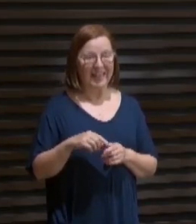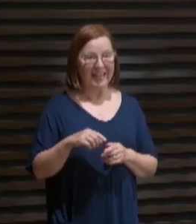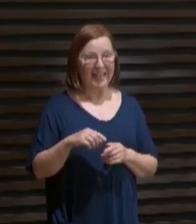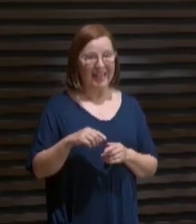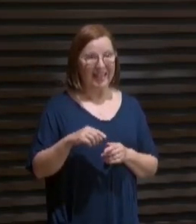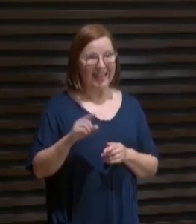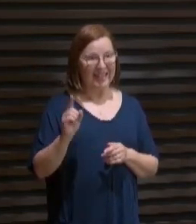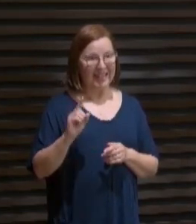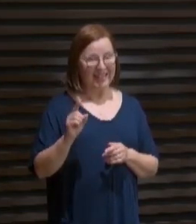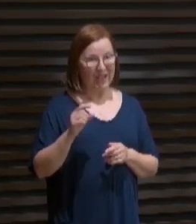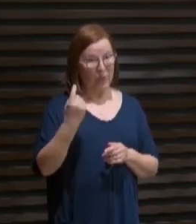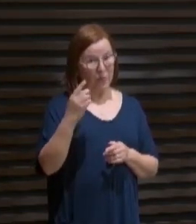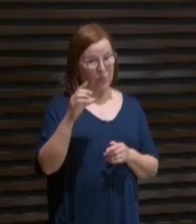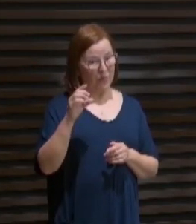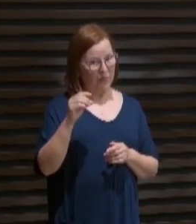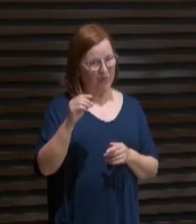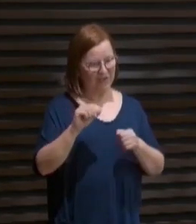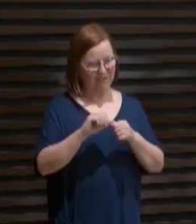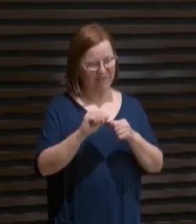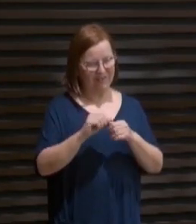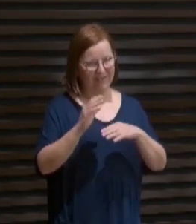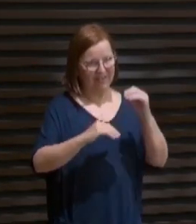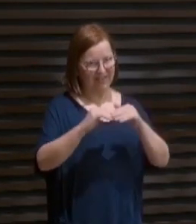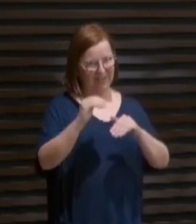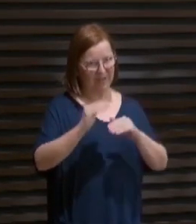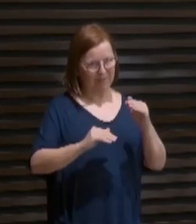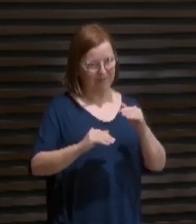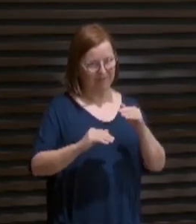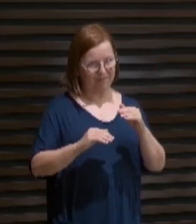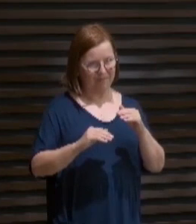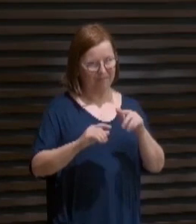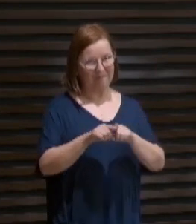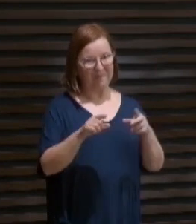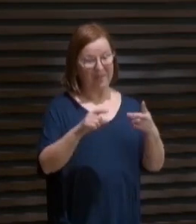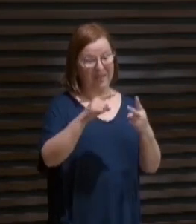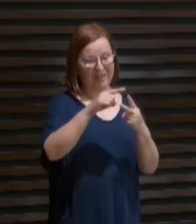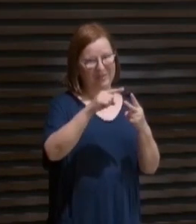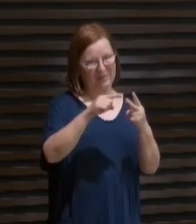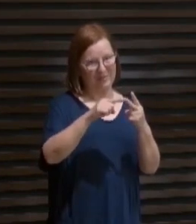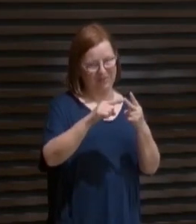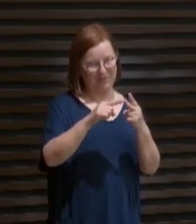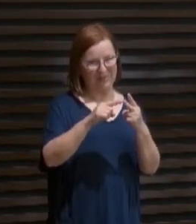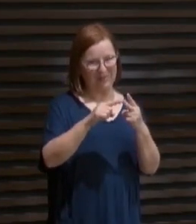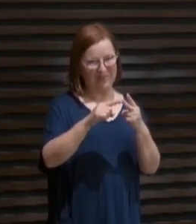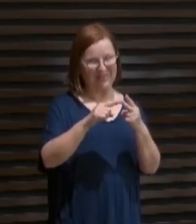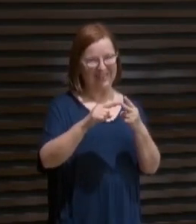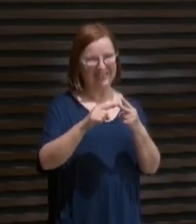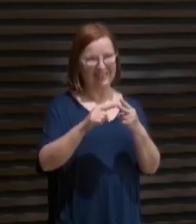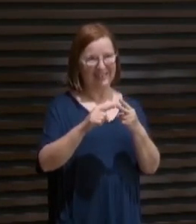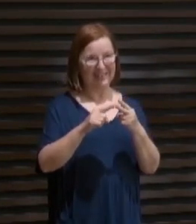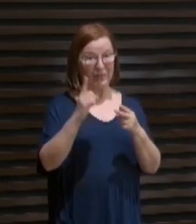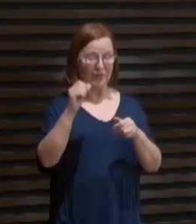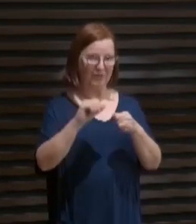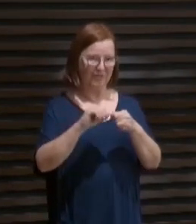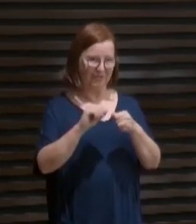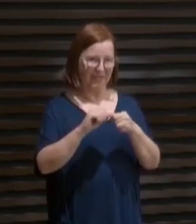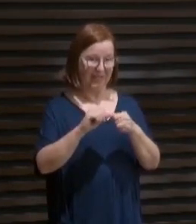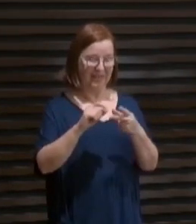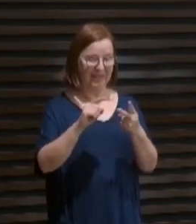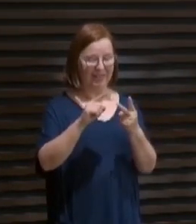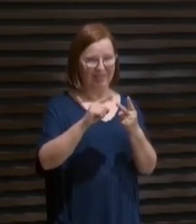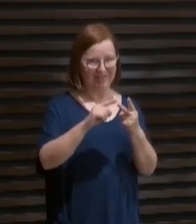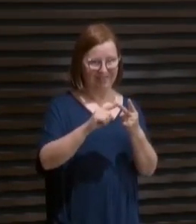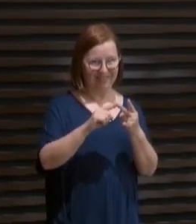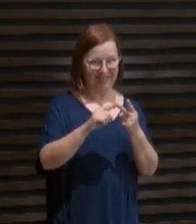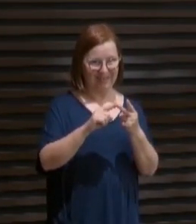e sinérgico é quando um age e o outro reage. Então, desde